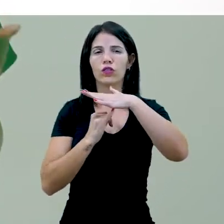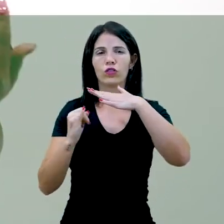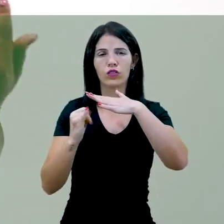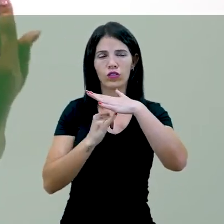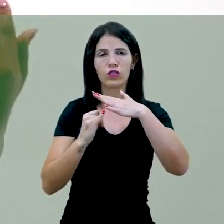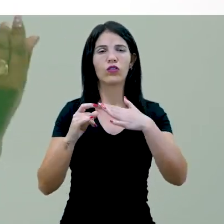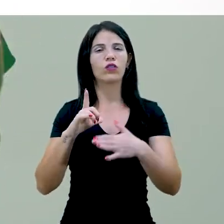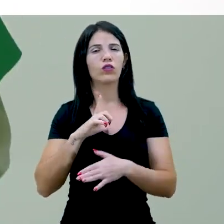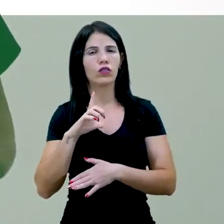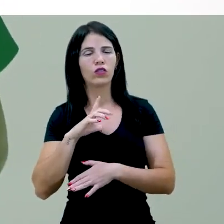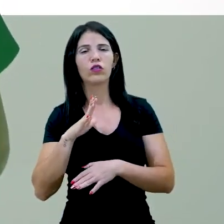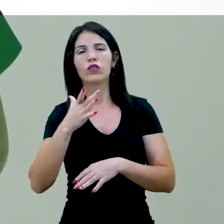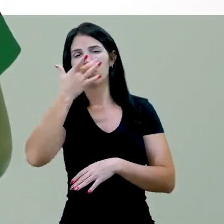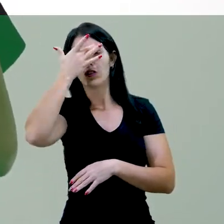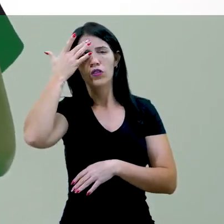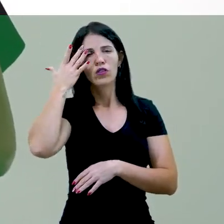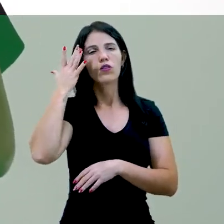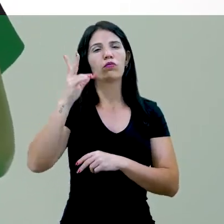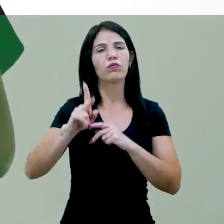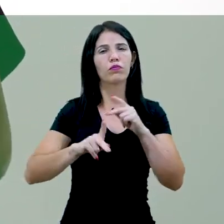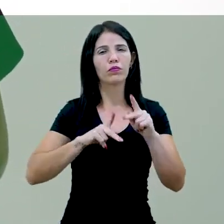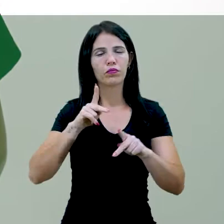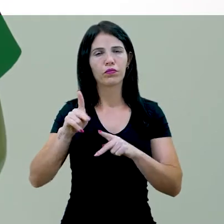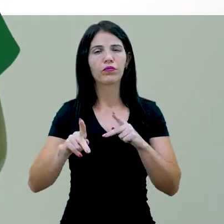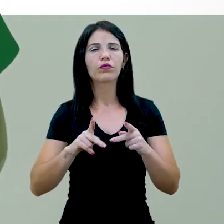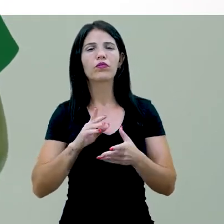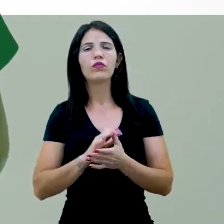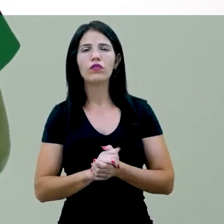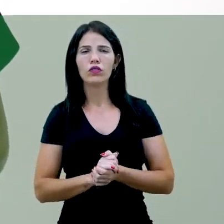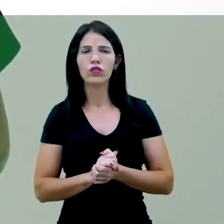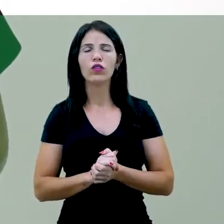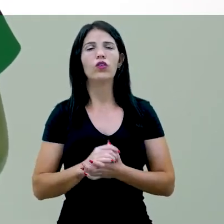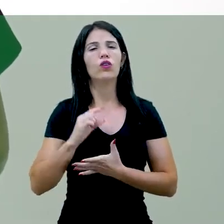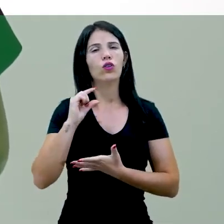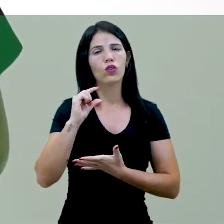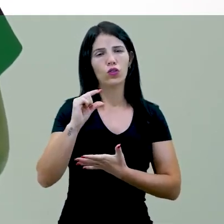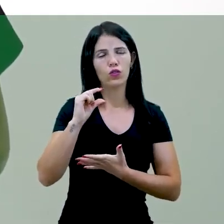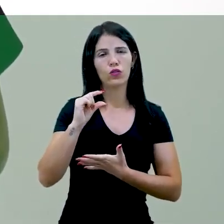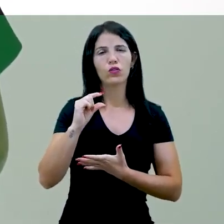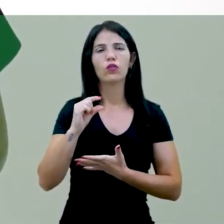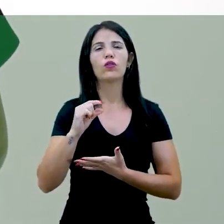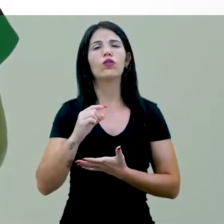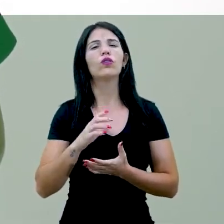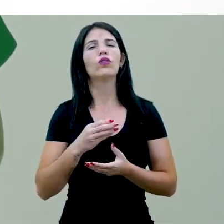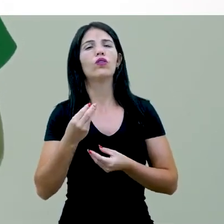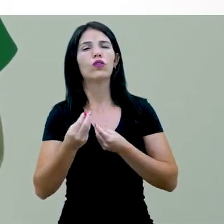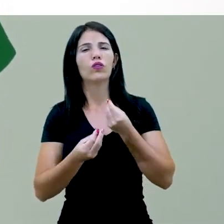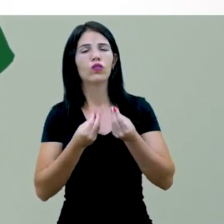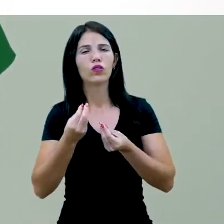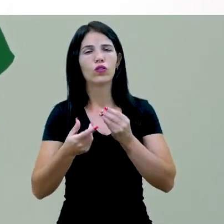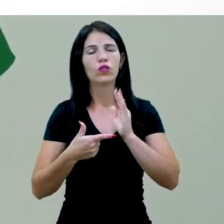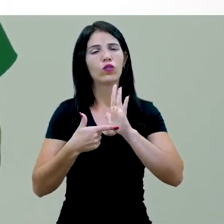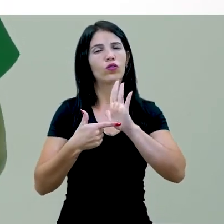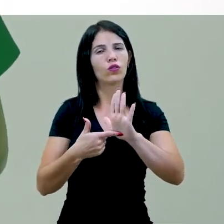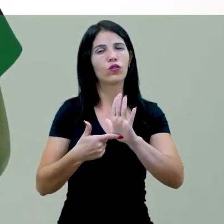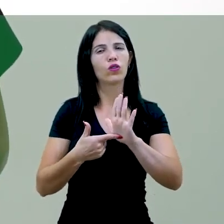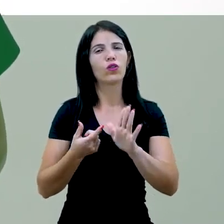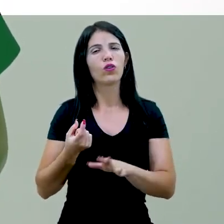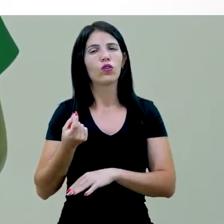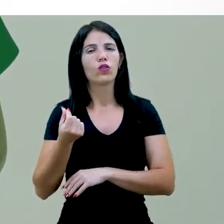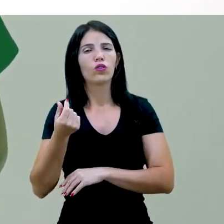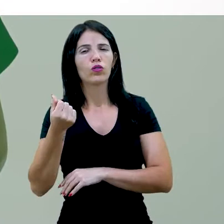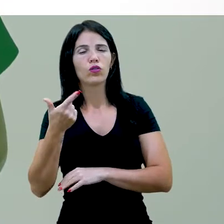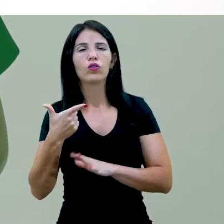constitua a maioria da população, essa parcela ainda é minoria entre a fatia que apresenta maior renda,